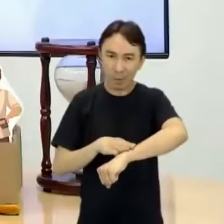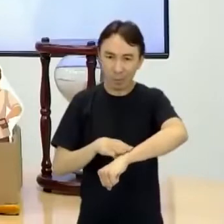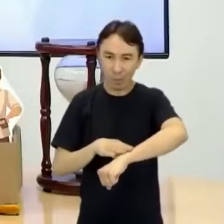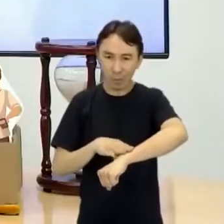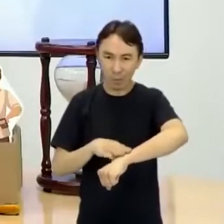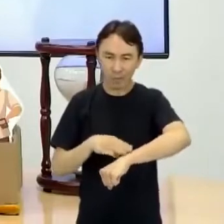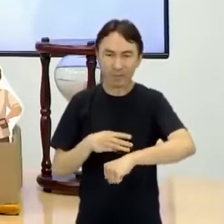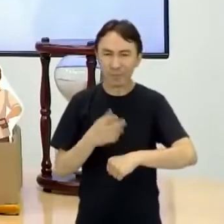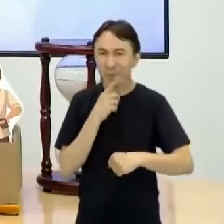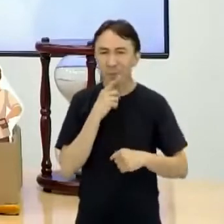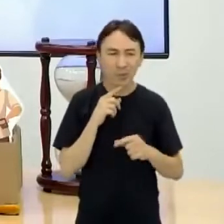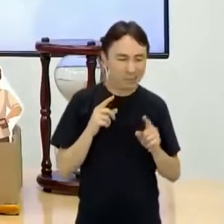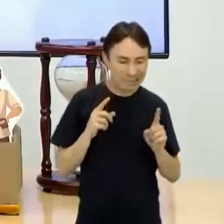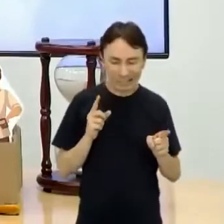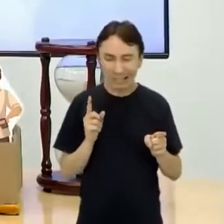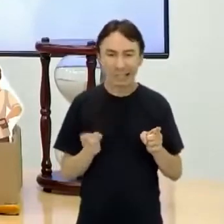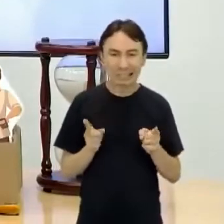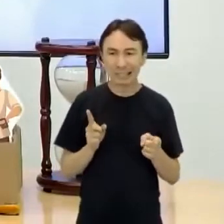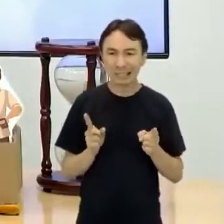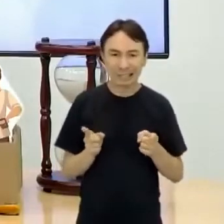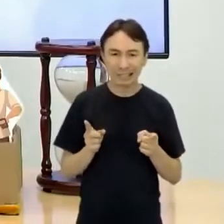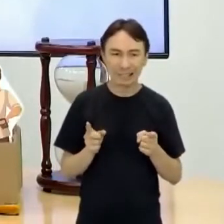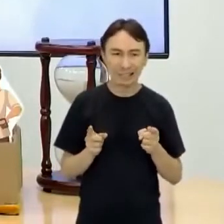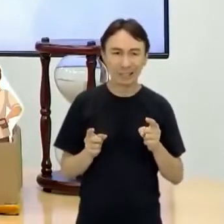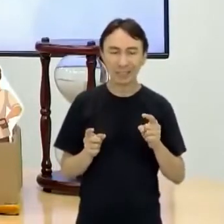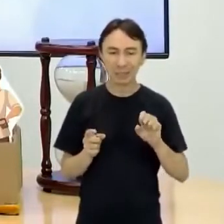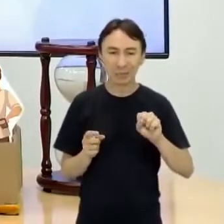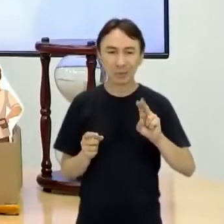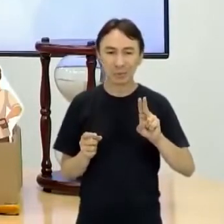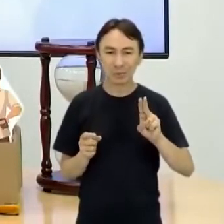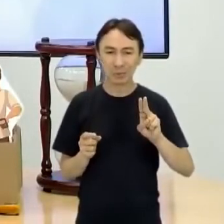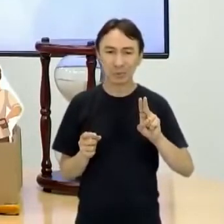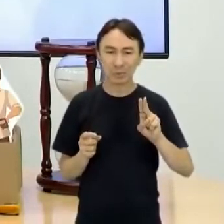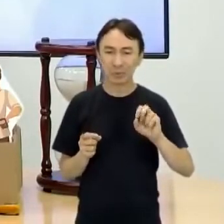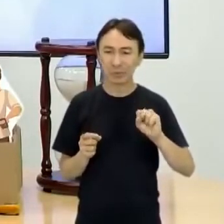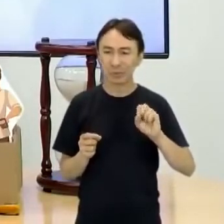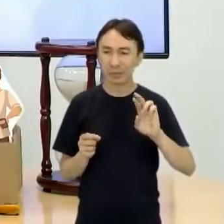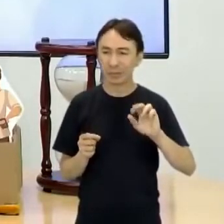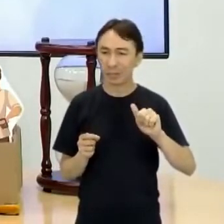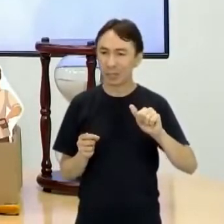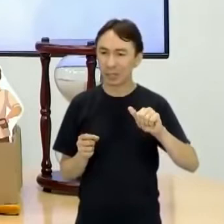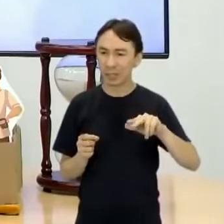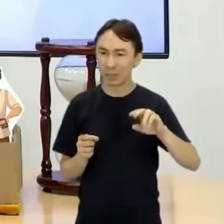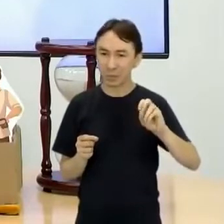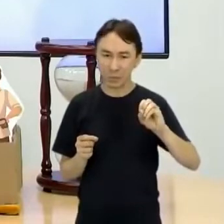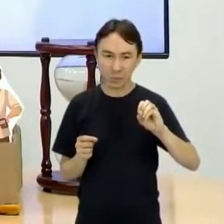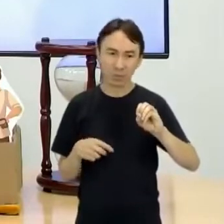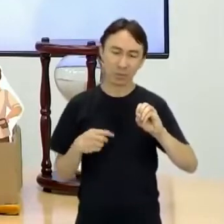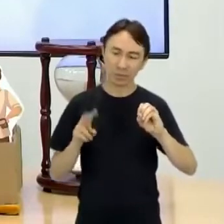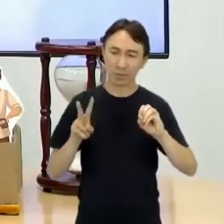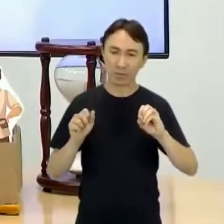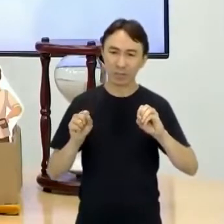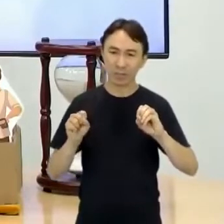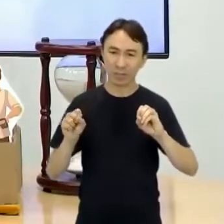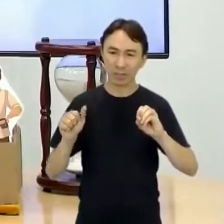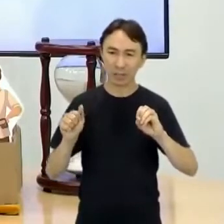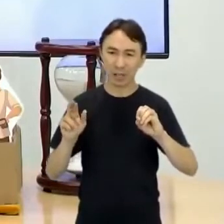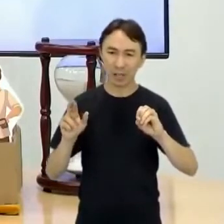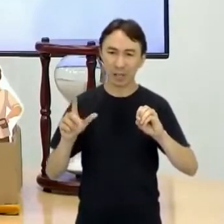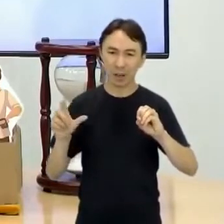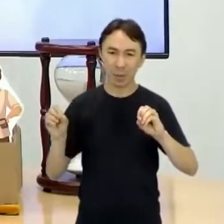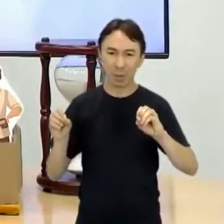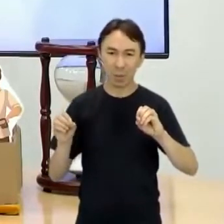hein? Será que vocês lembram o que que é suzerano e vassalo? Eu vou deixar essa pergunta aqui e vocês me respondem aqui no chat, que a gente falou